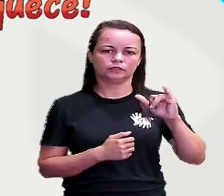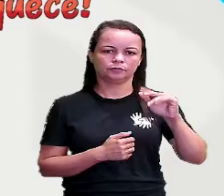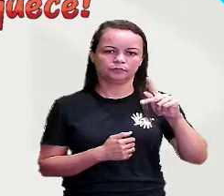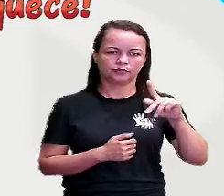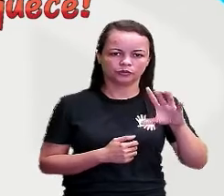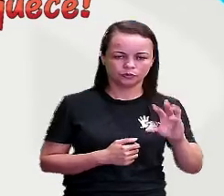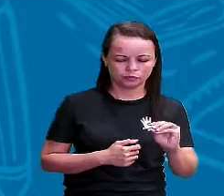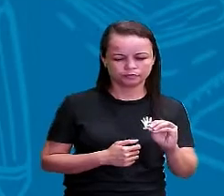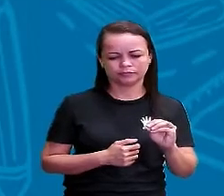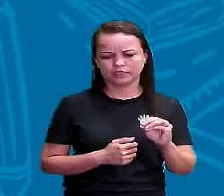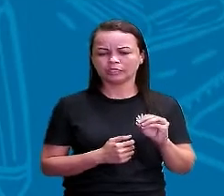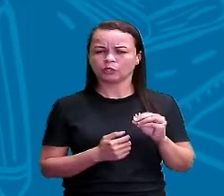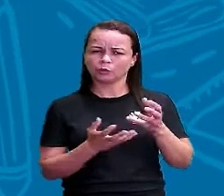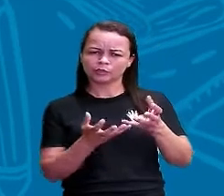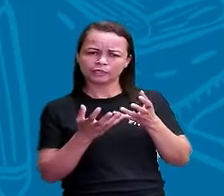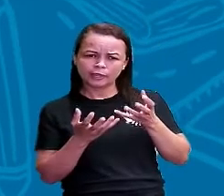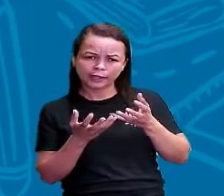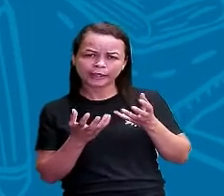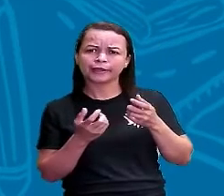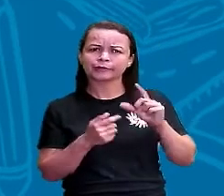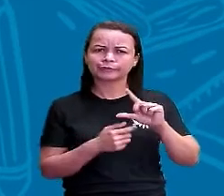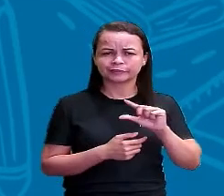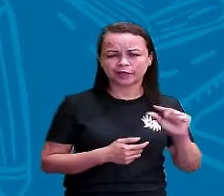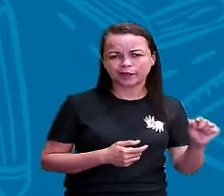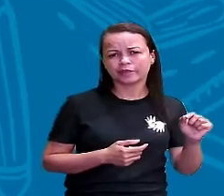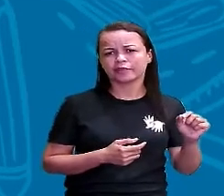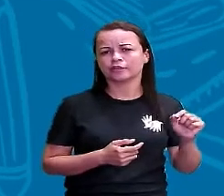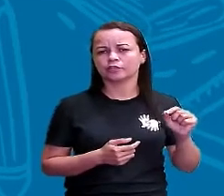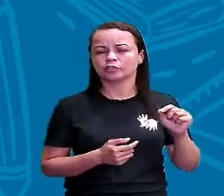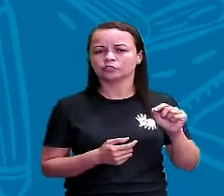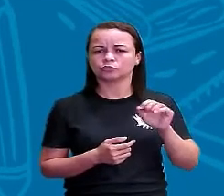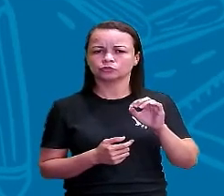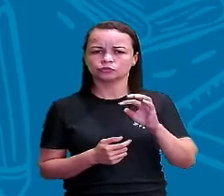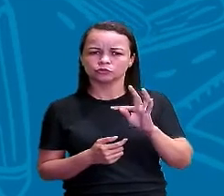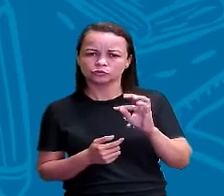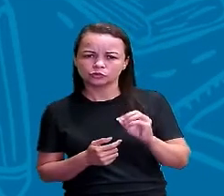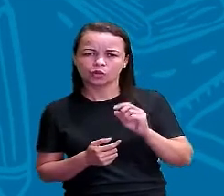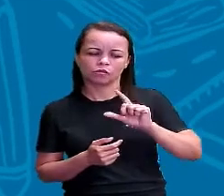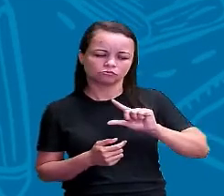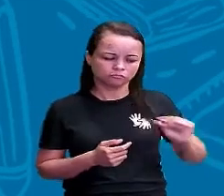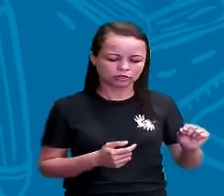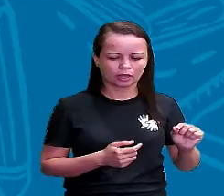Quero sair. Tinha decidido. São locuções verbais.